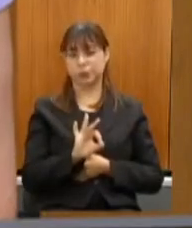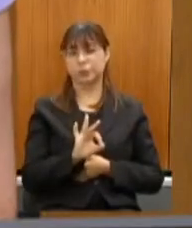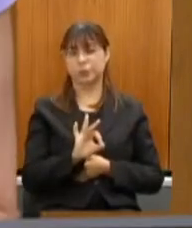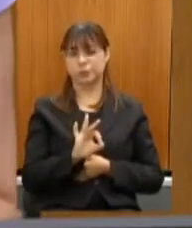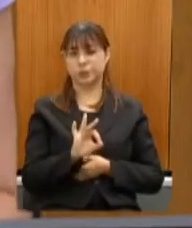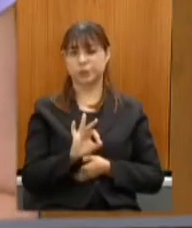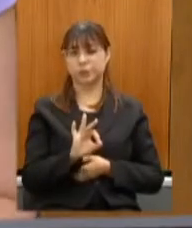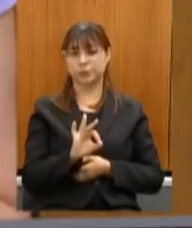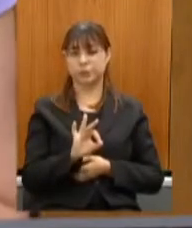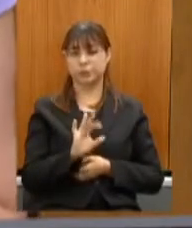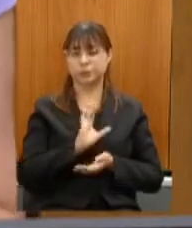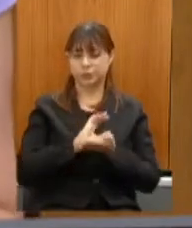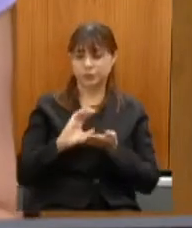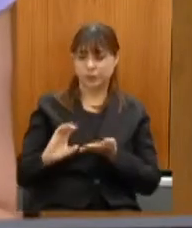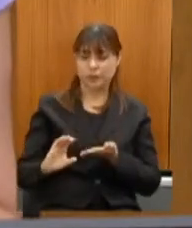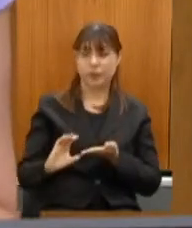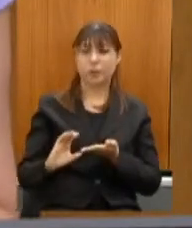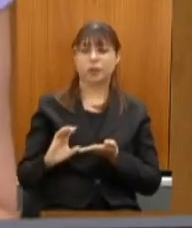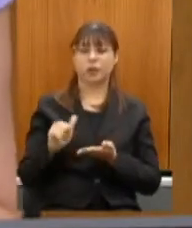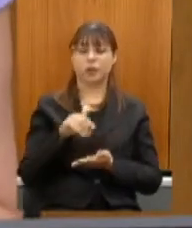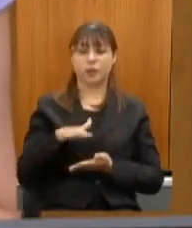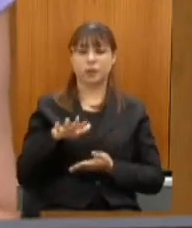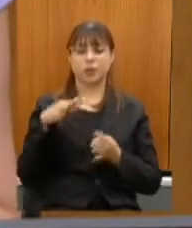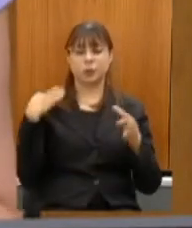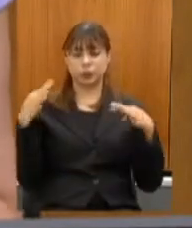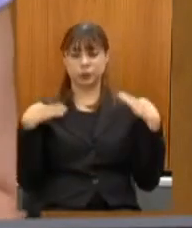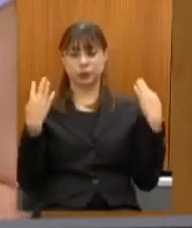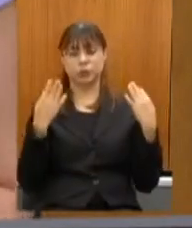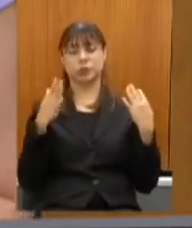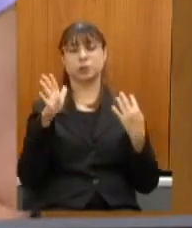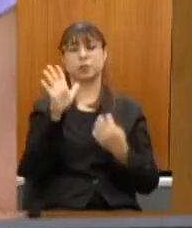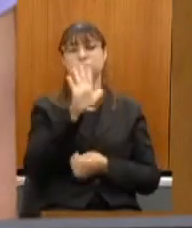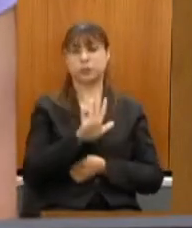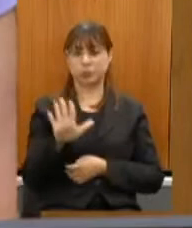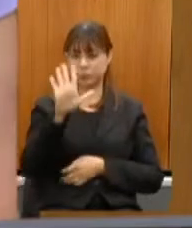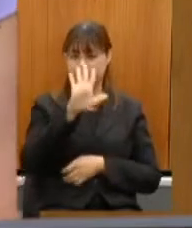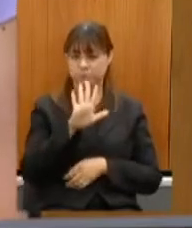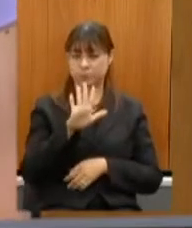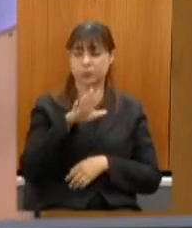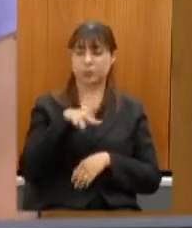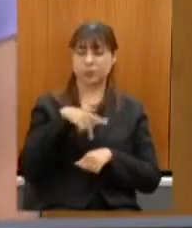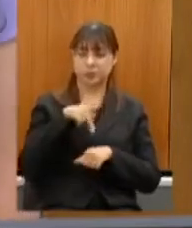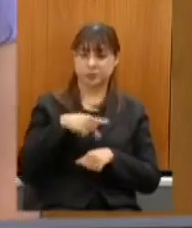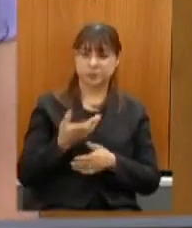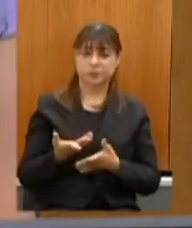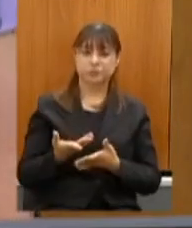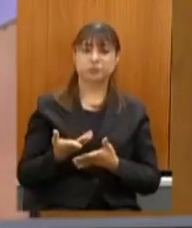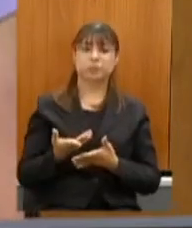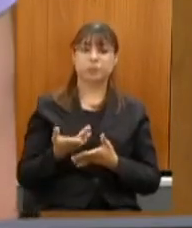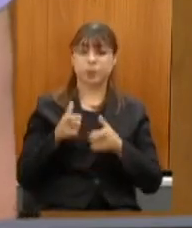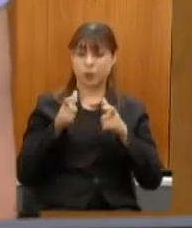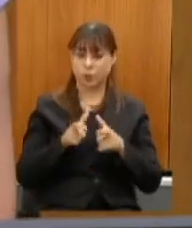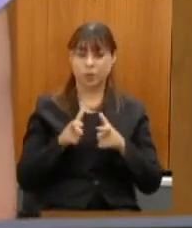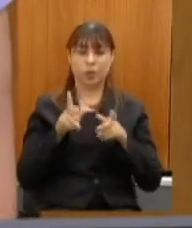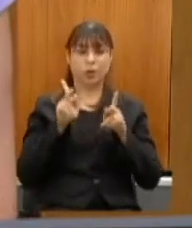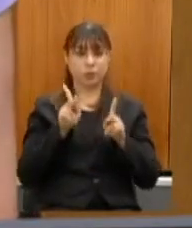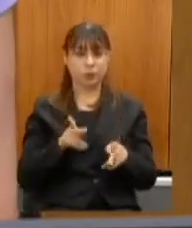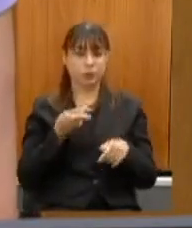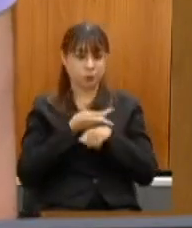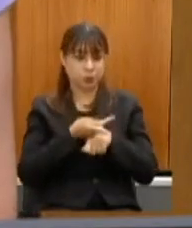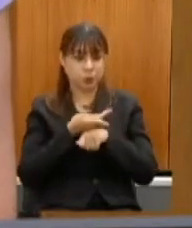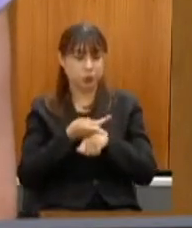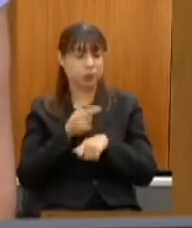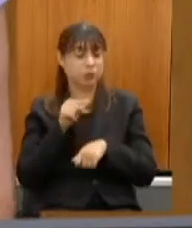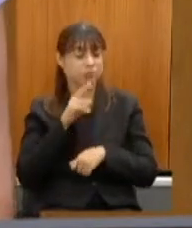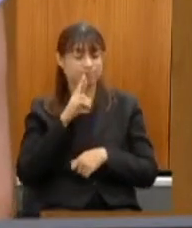dos recursos relacionados ao turismo nacionais é hoje o destino mais procurado do turismo isso é um resultado